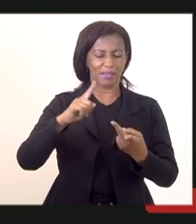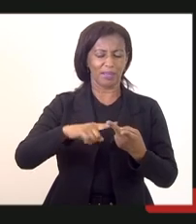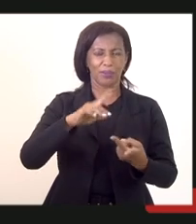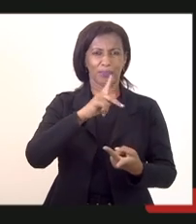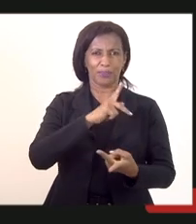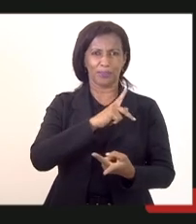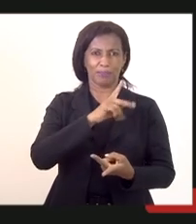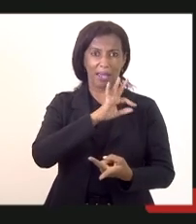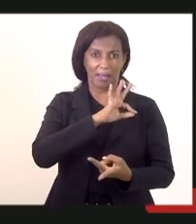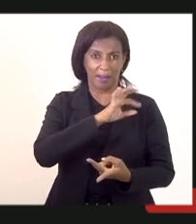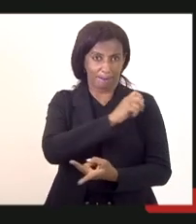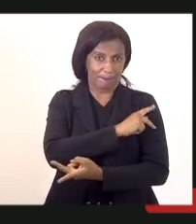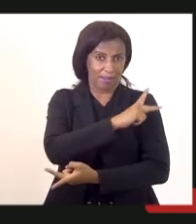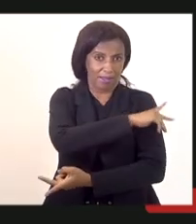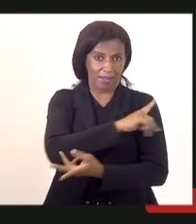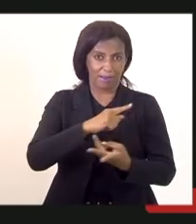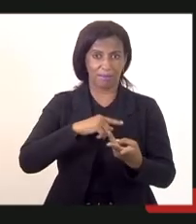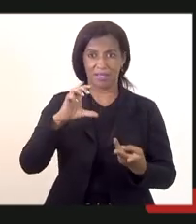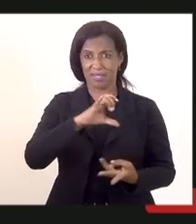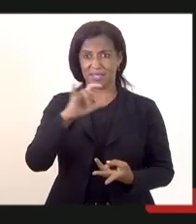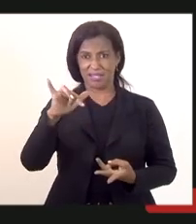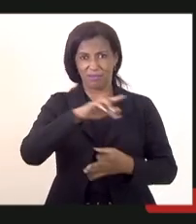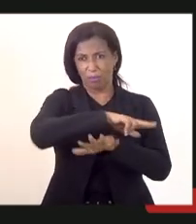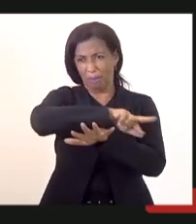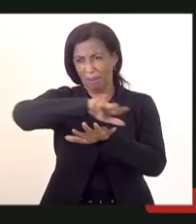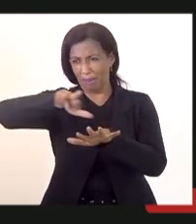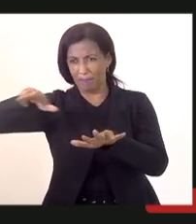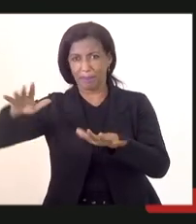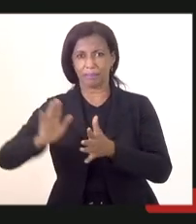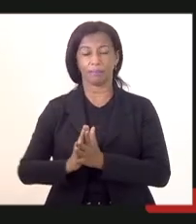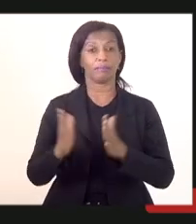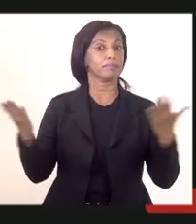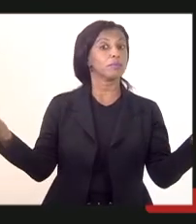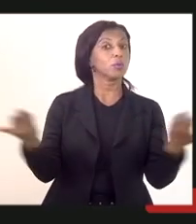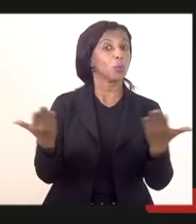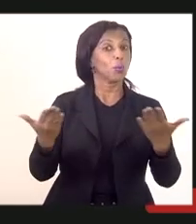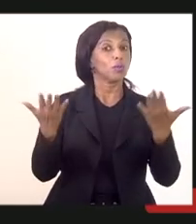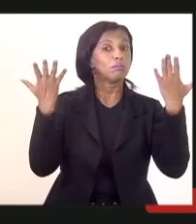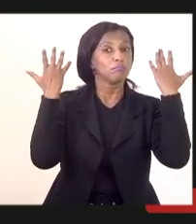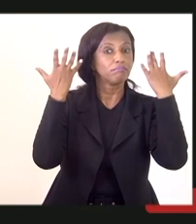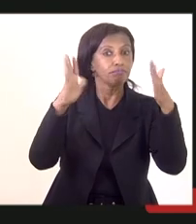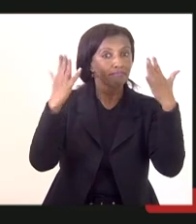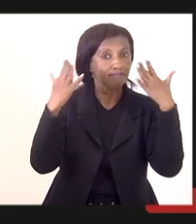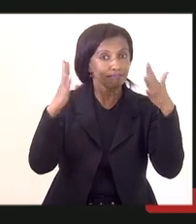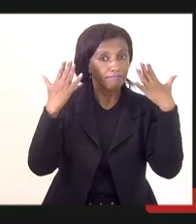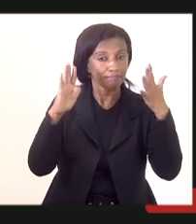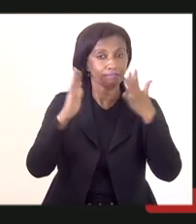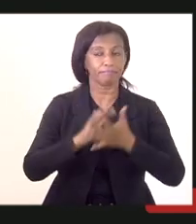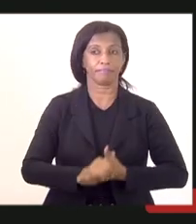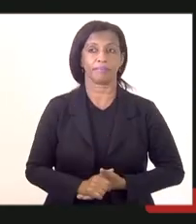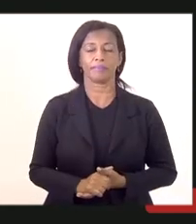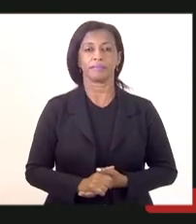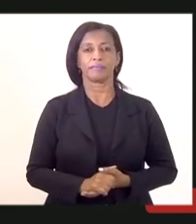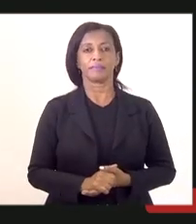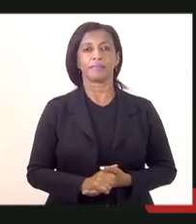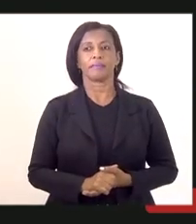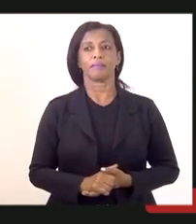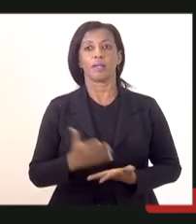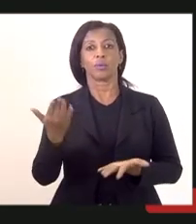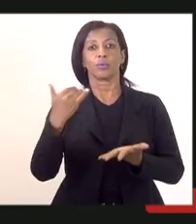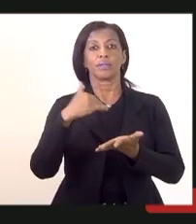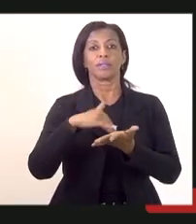muitas outras. Mas hoje eu venho aqui até parabenizar as escolhas do nosso governador com relação aos